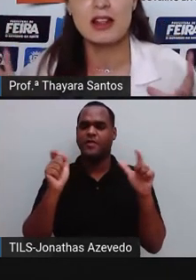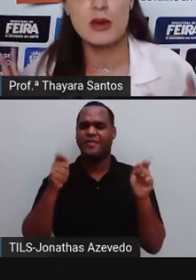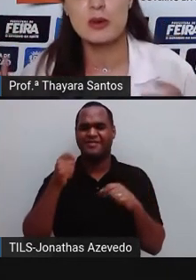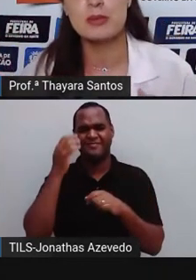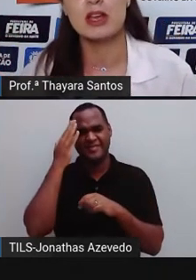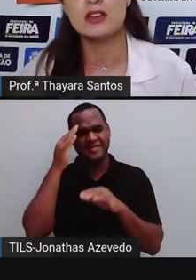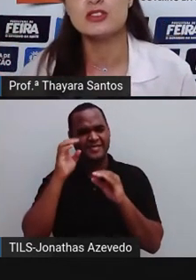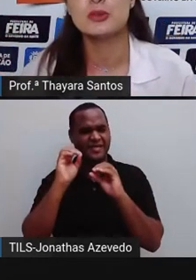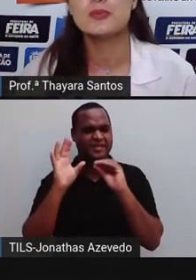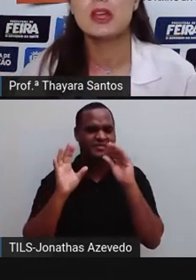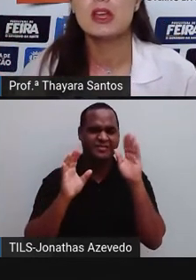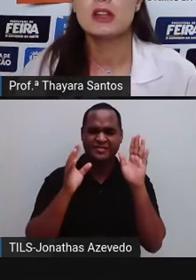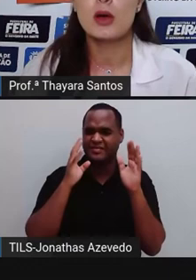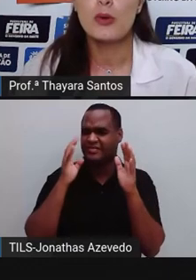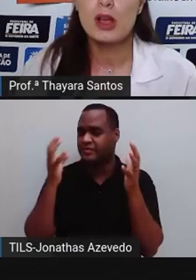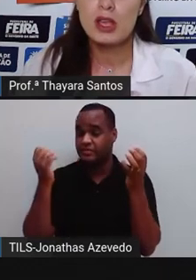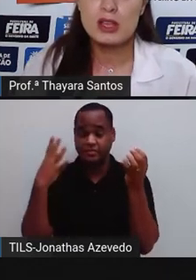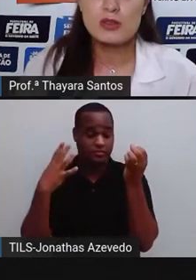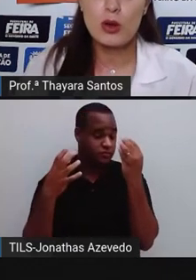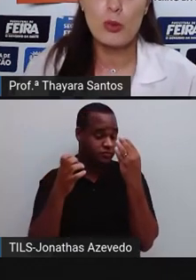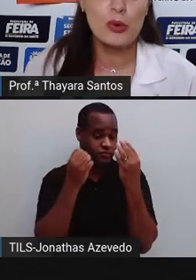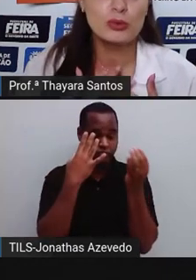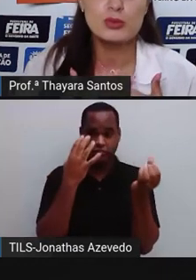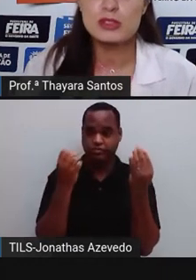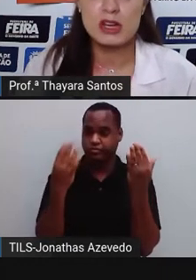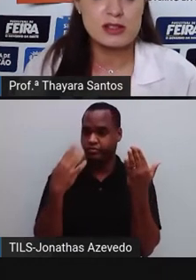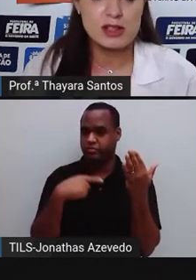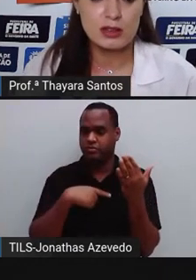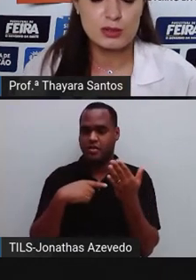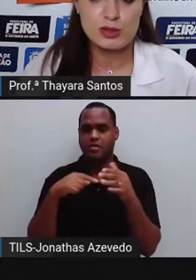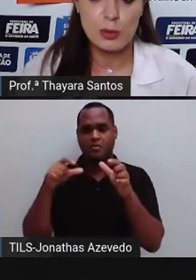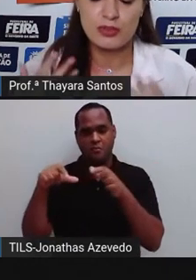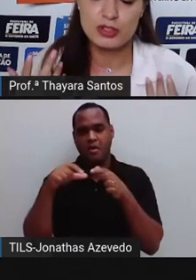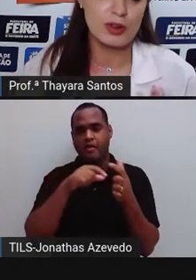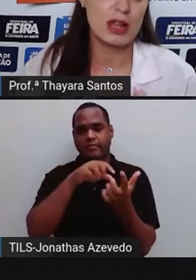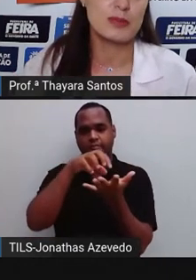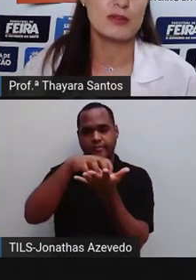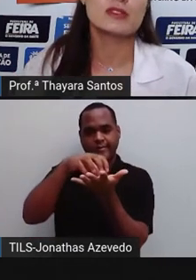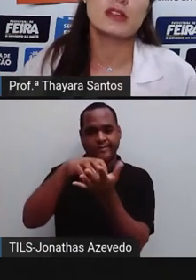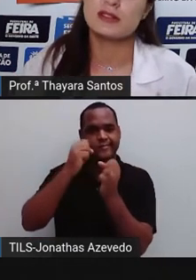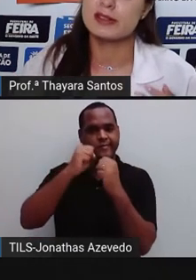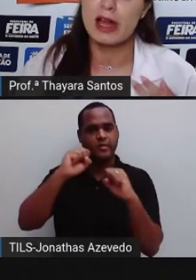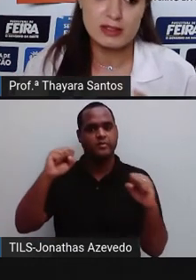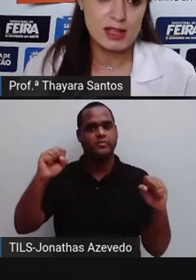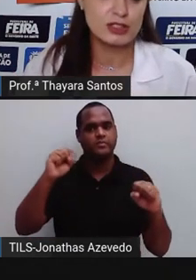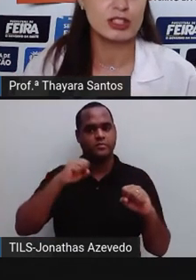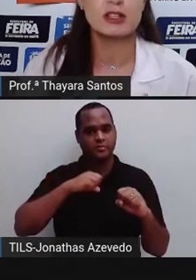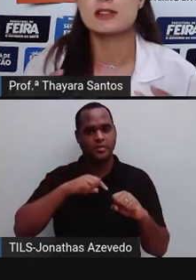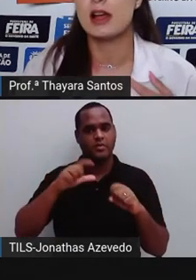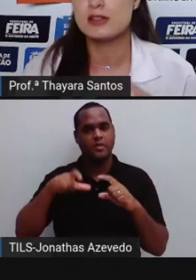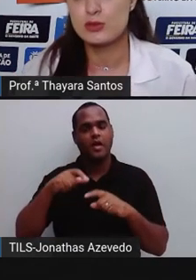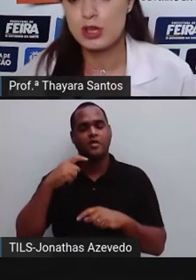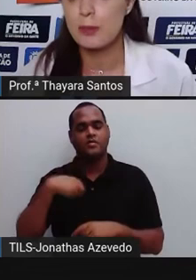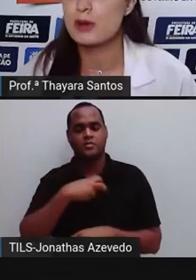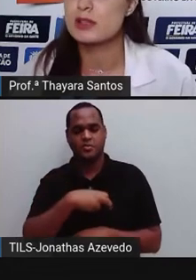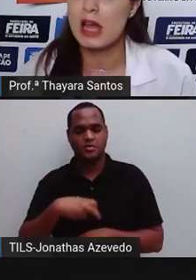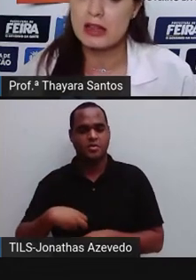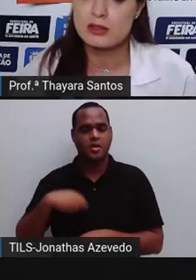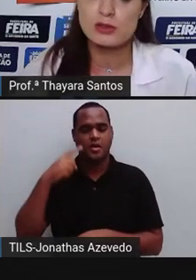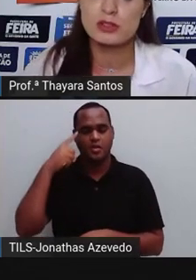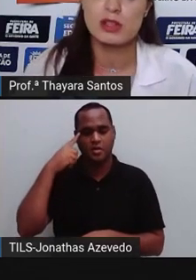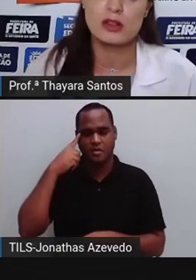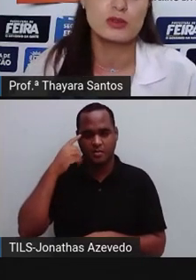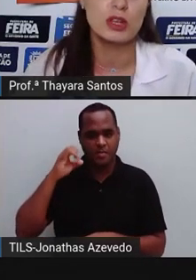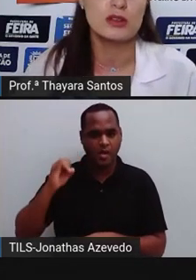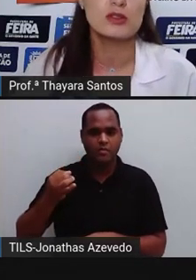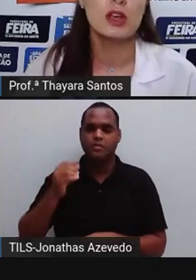tentando entender o ambiente. Então, isso é comum nos grandes centros. Como eu tinha falado para vocês, cidades da China, cidades do Japão,